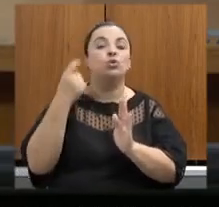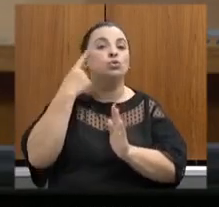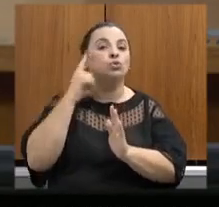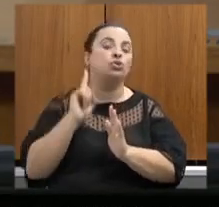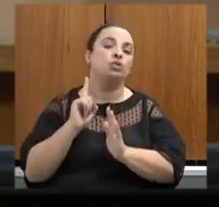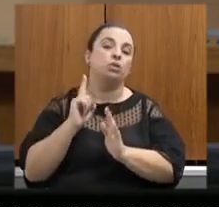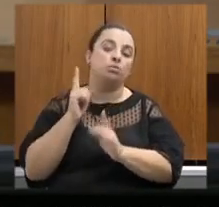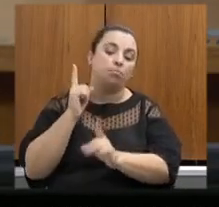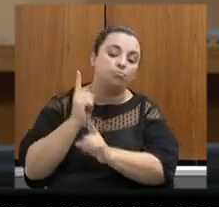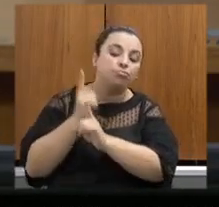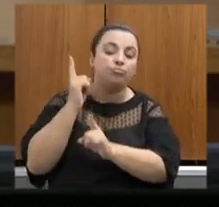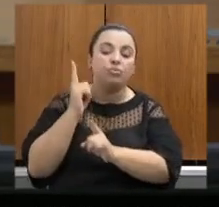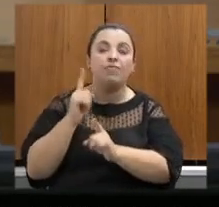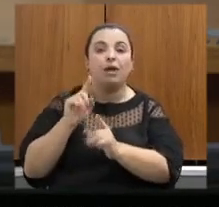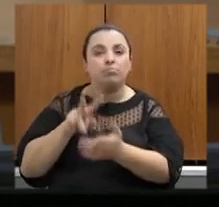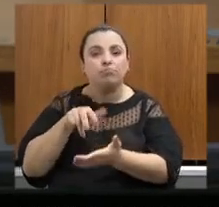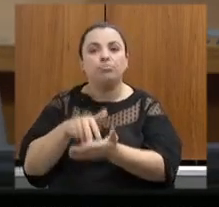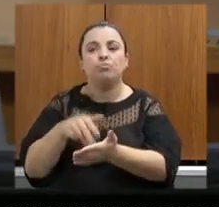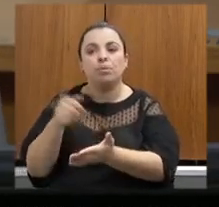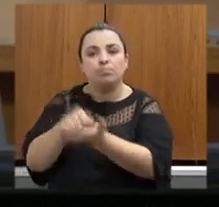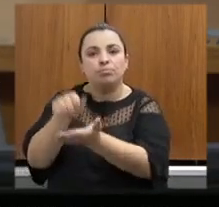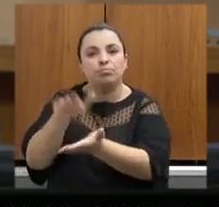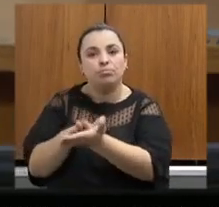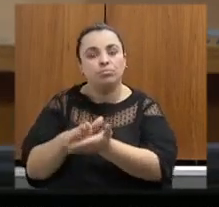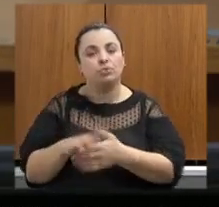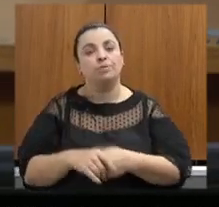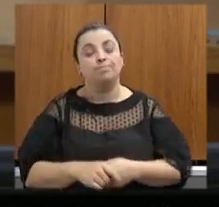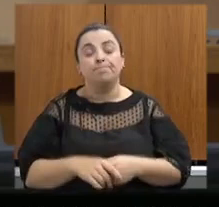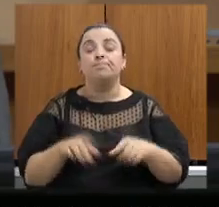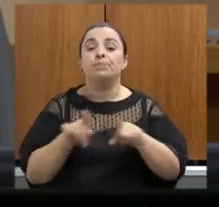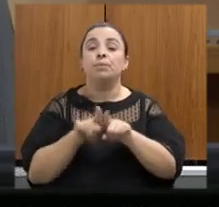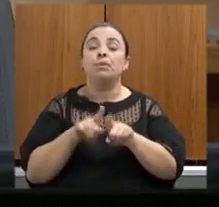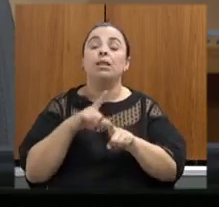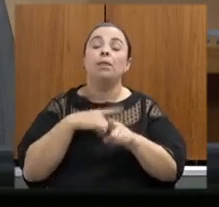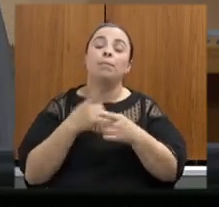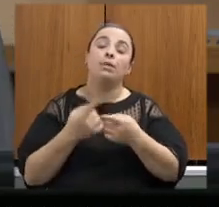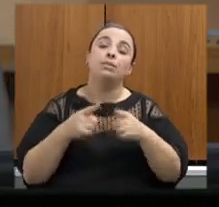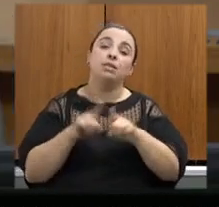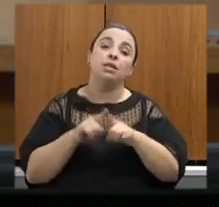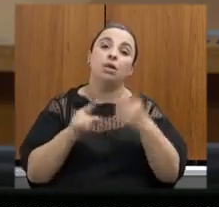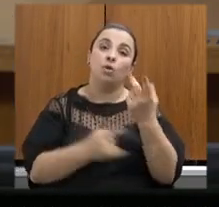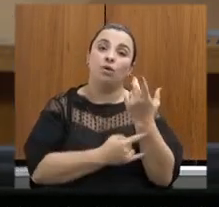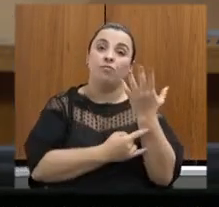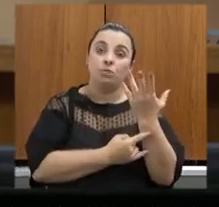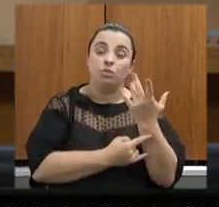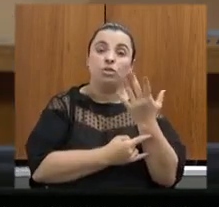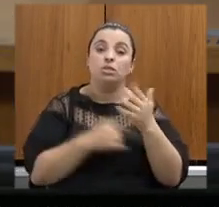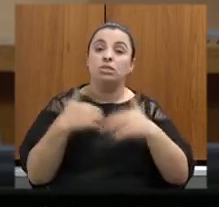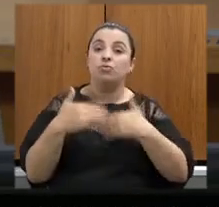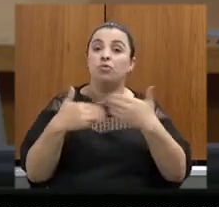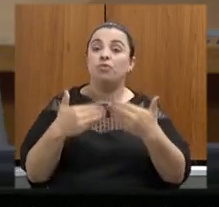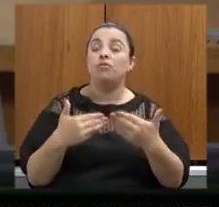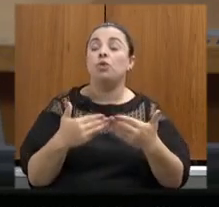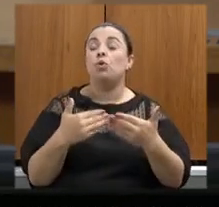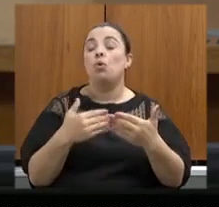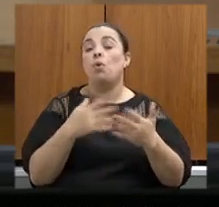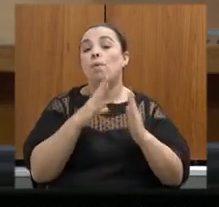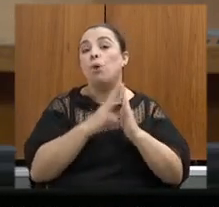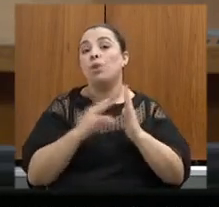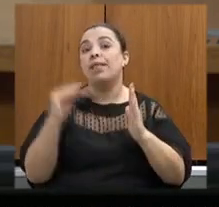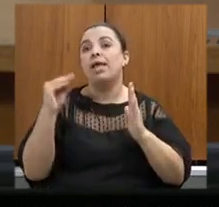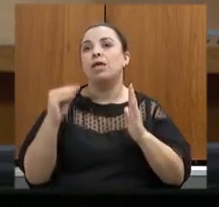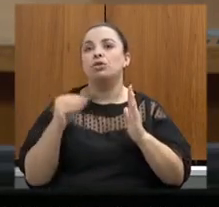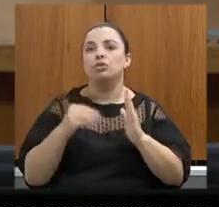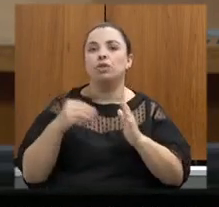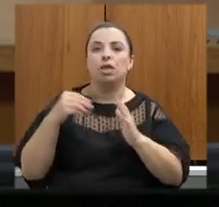estamos também em parceria hoje com a UFMG desenvolvendo um modelo de detecção 24 horas para que a gente